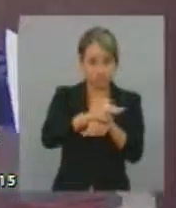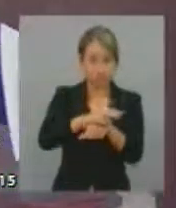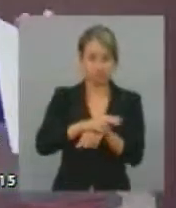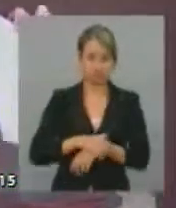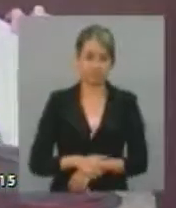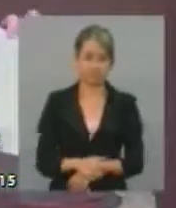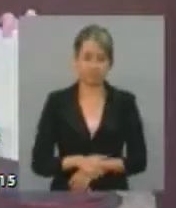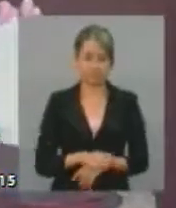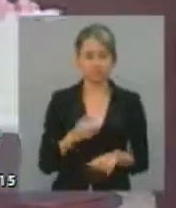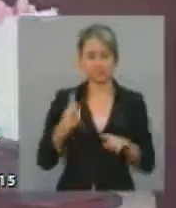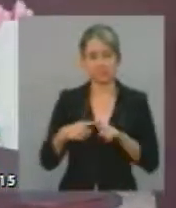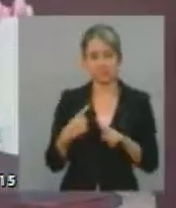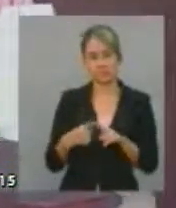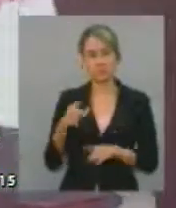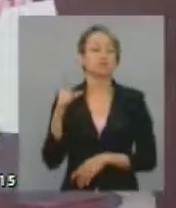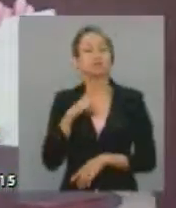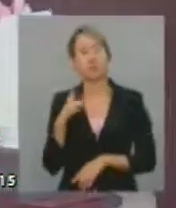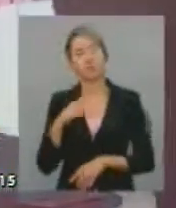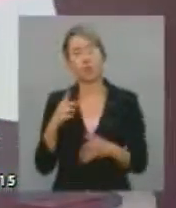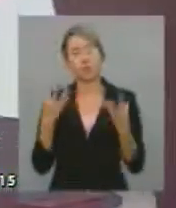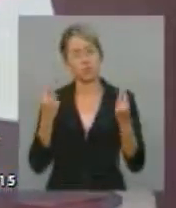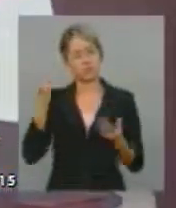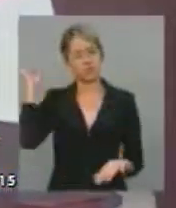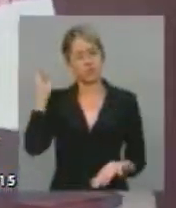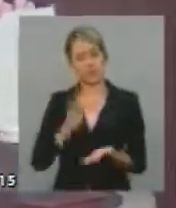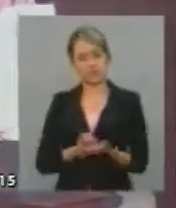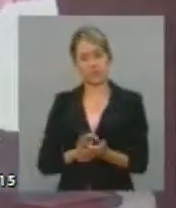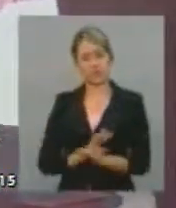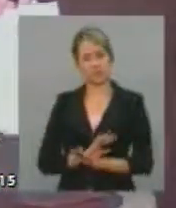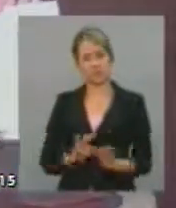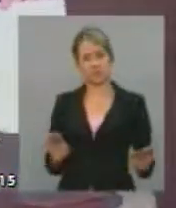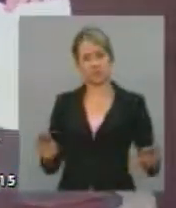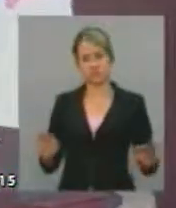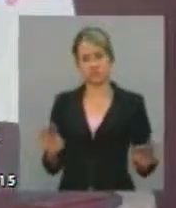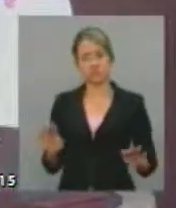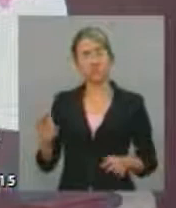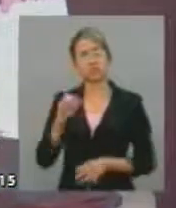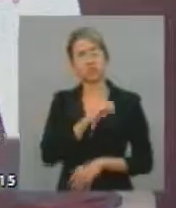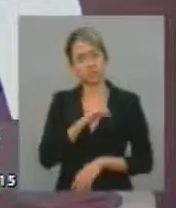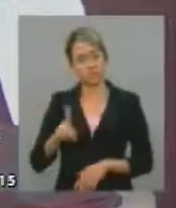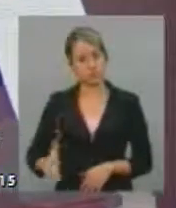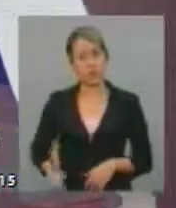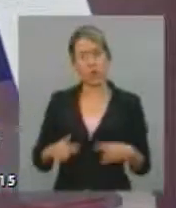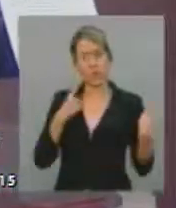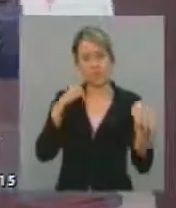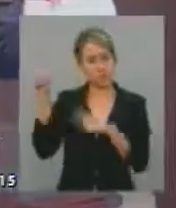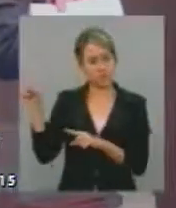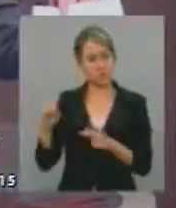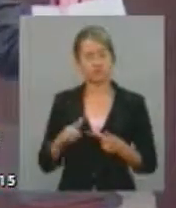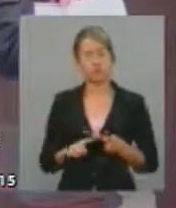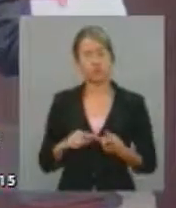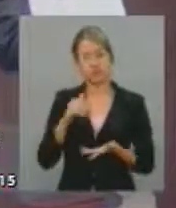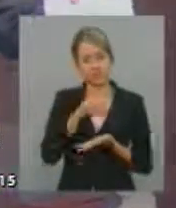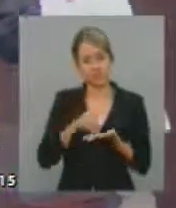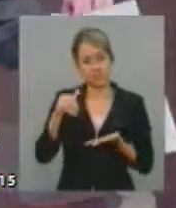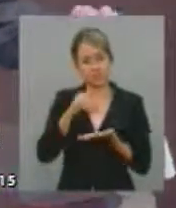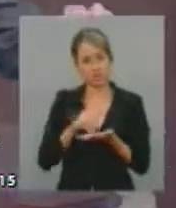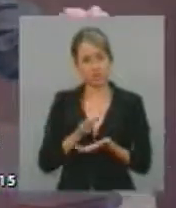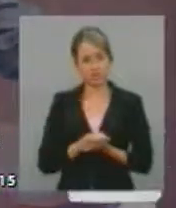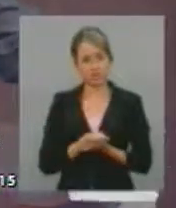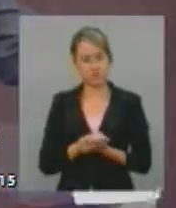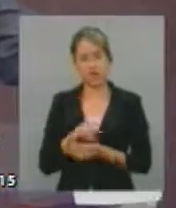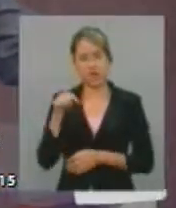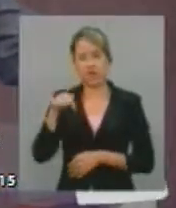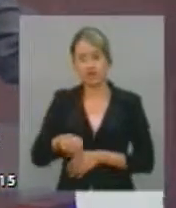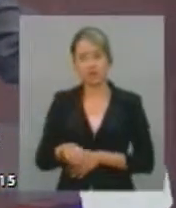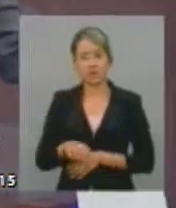porque eu tenho sido muito franco, sendo um deputado de oposição à esquerda, aos secretários. Aqui não se